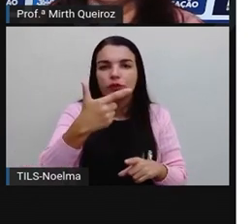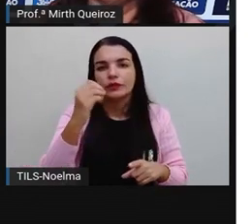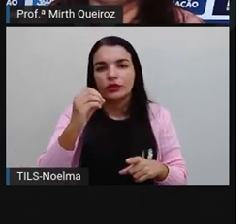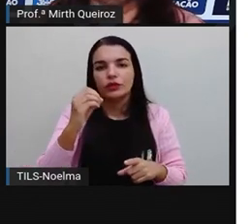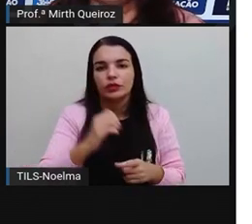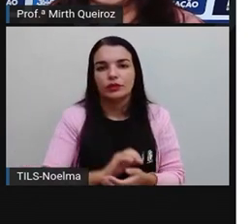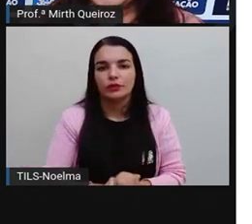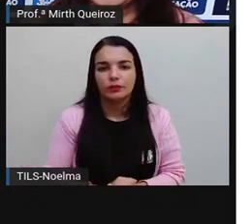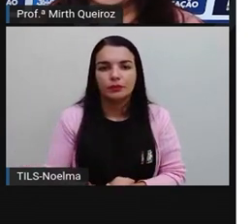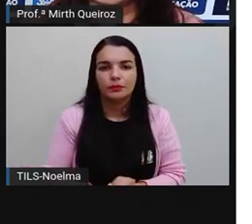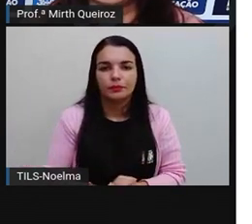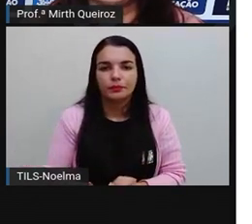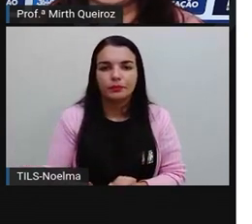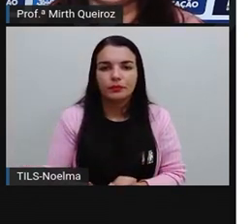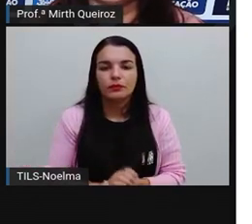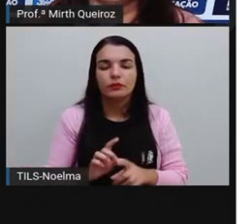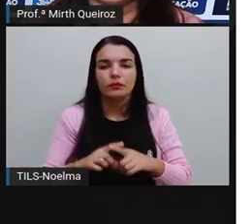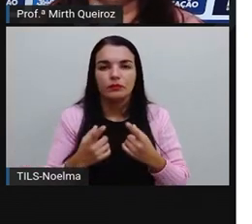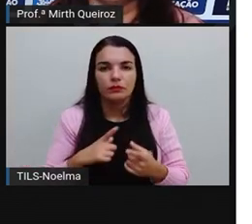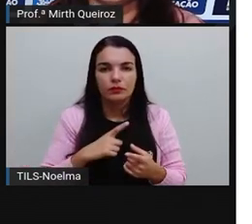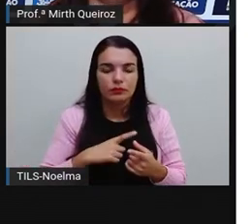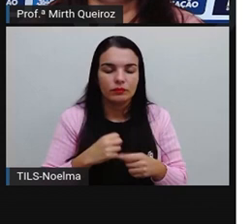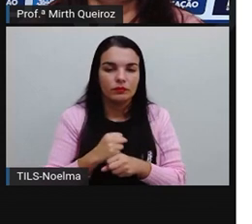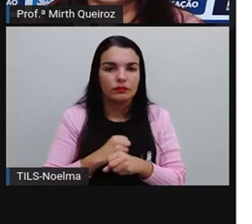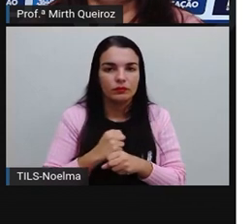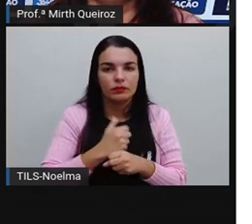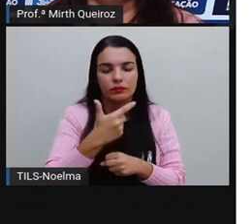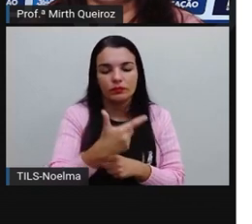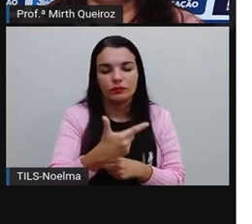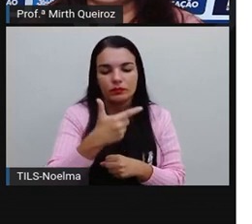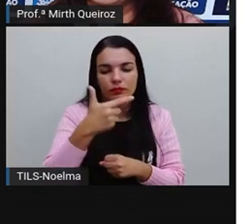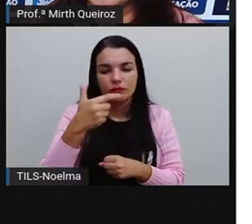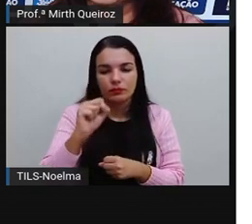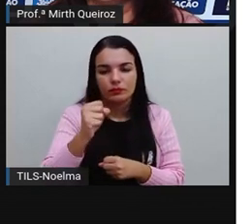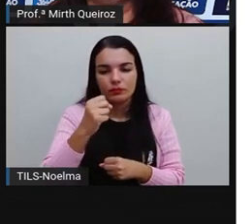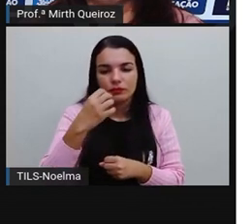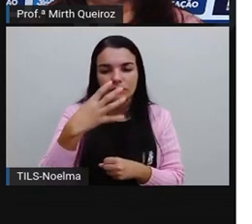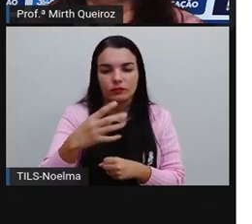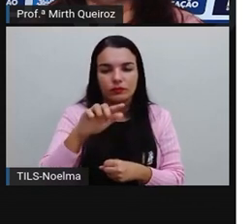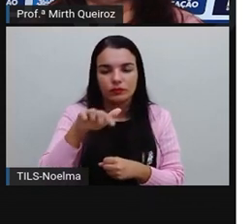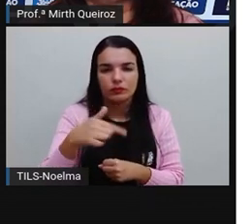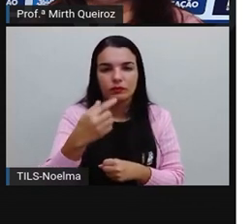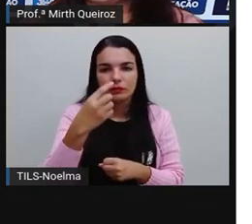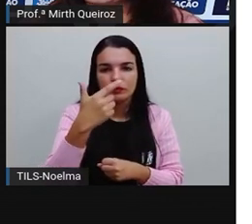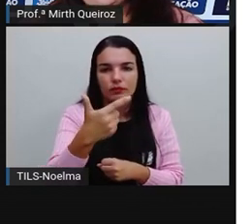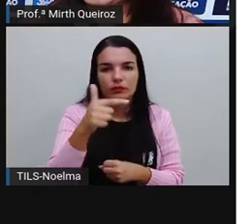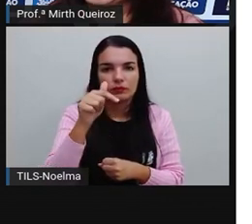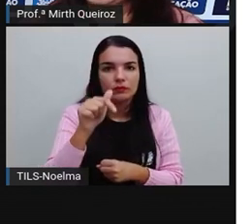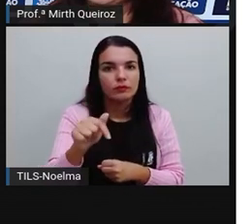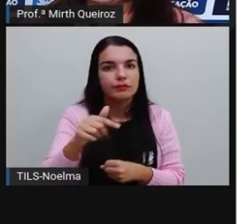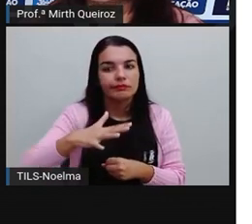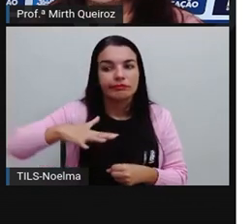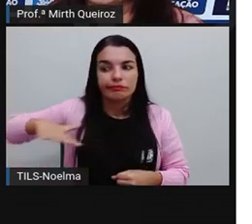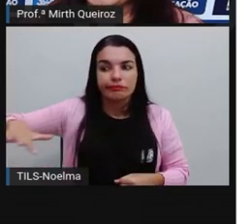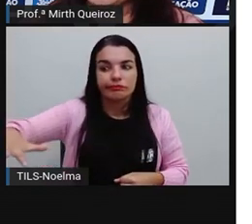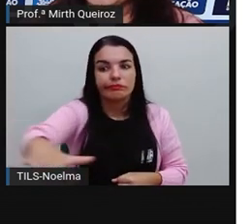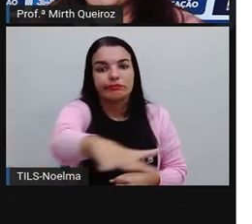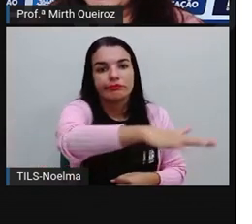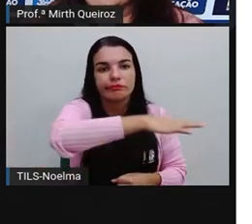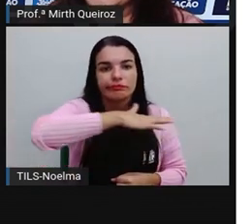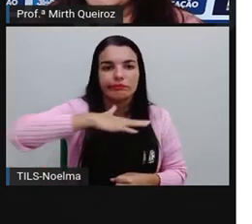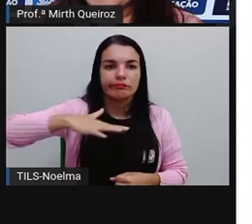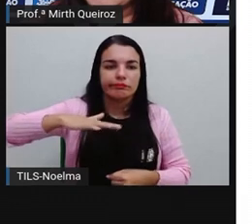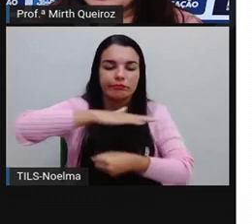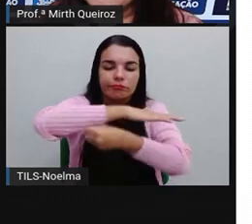certo? Em janeiro de 2020, nós tivemos 284,27 quilômetros quadrados